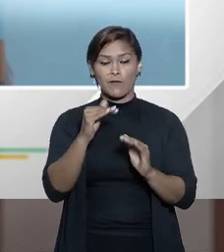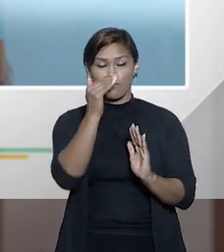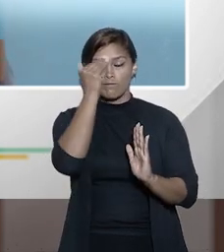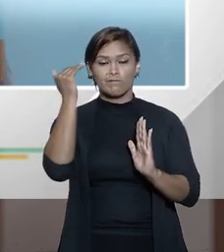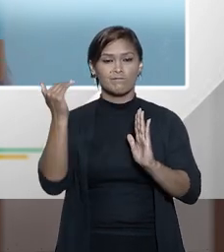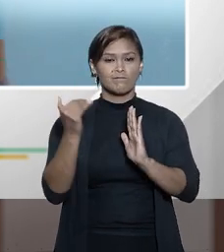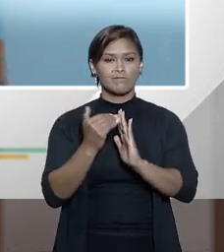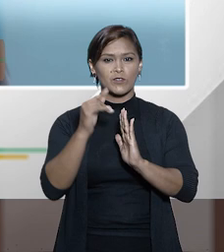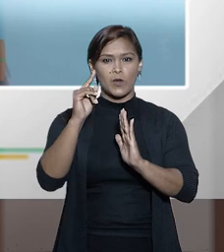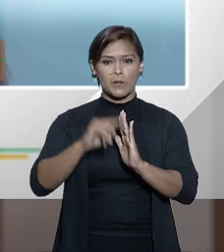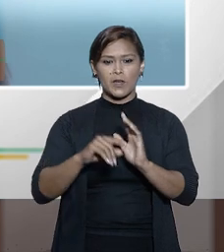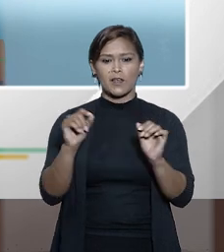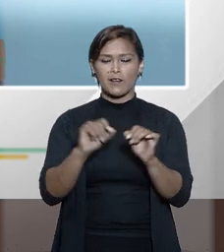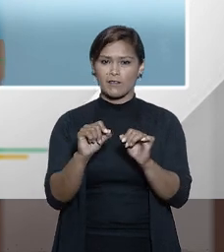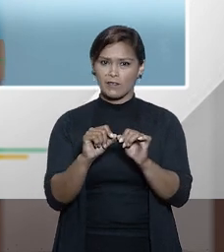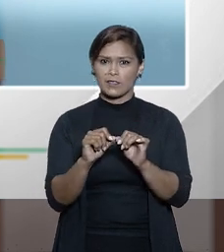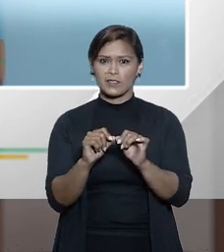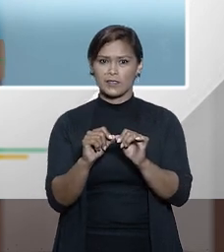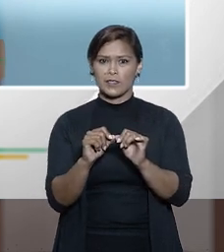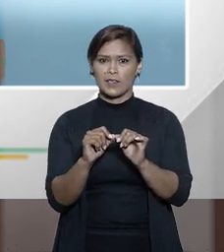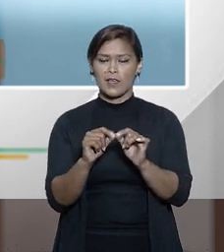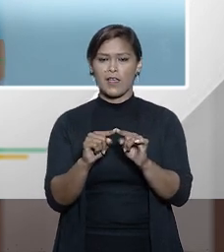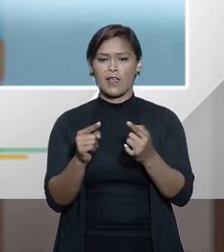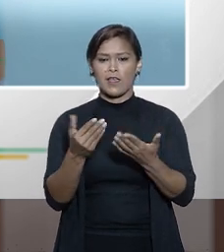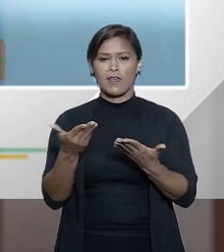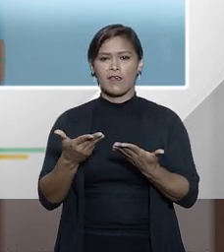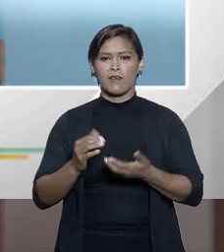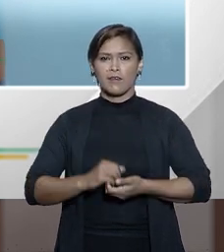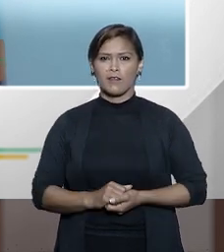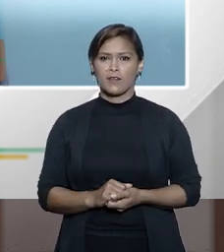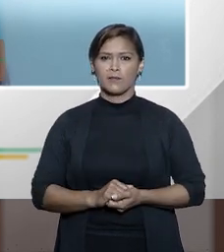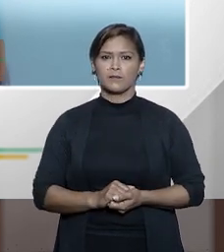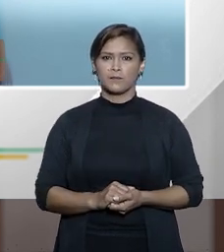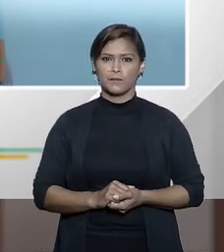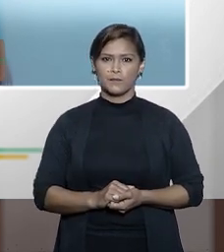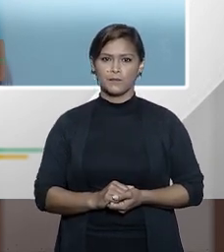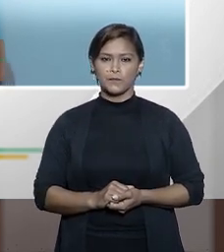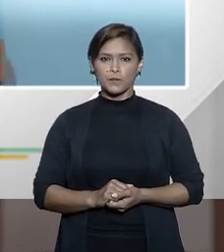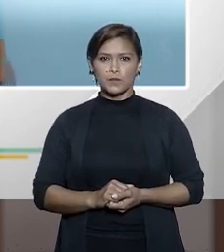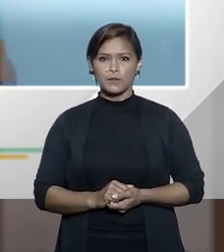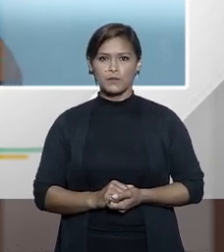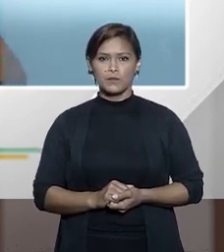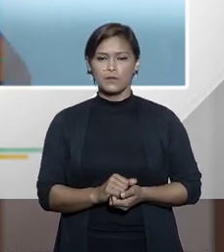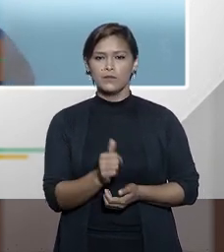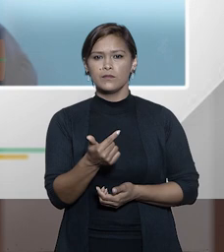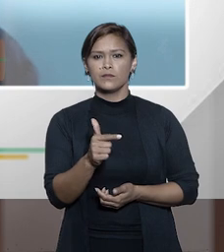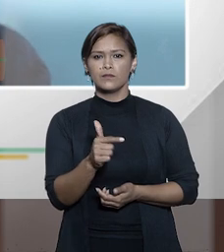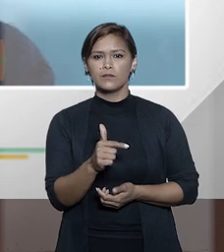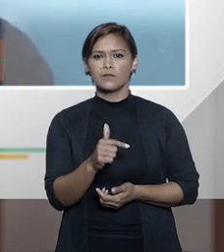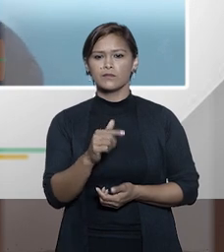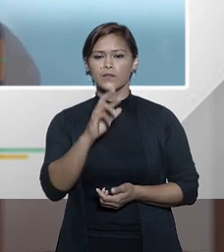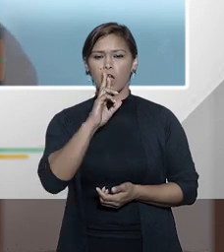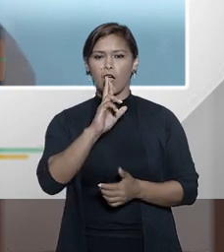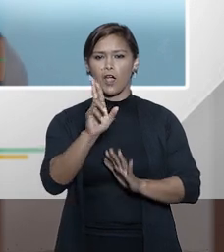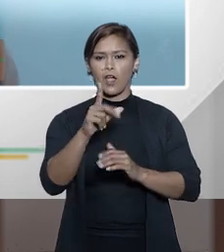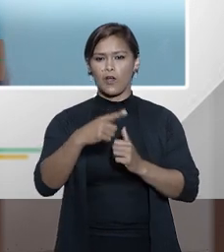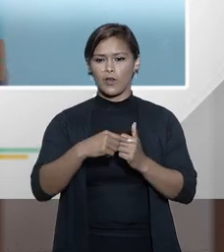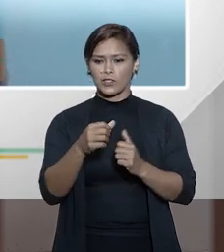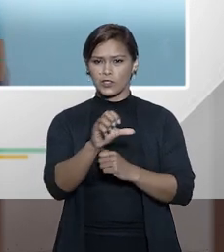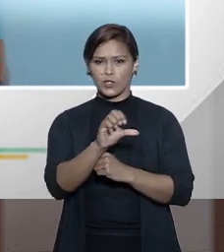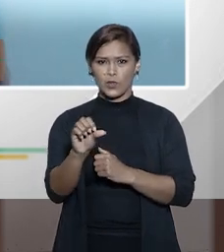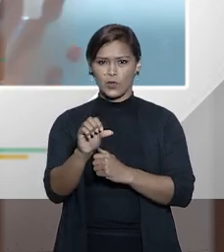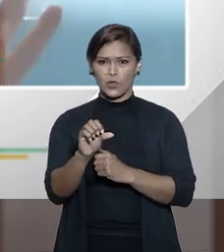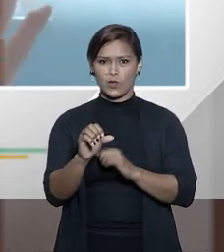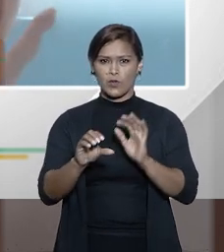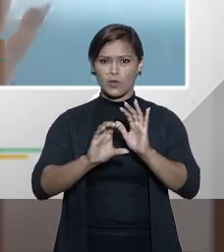obrigada a fazer foi não se revogou o artigo